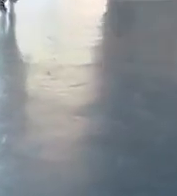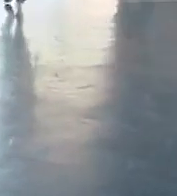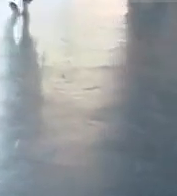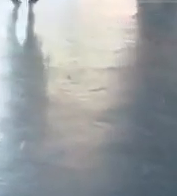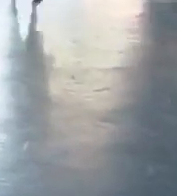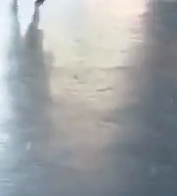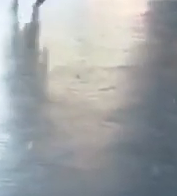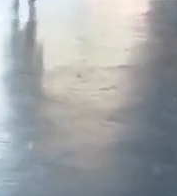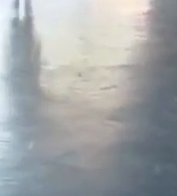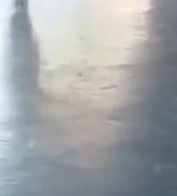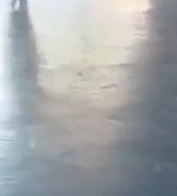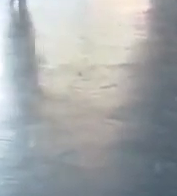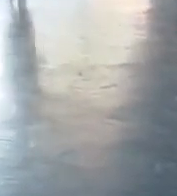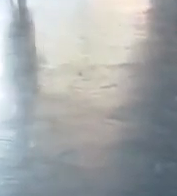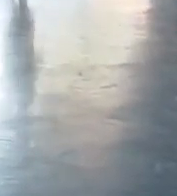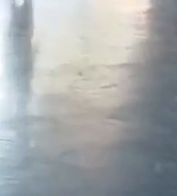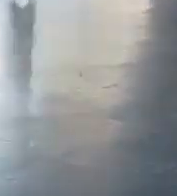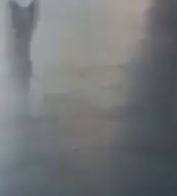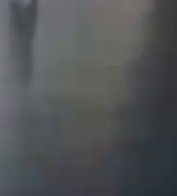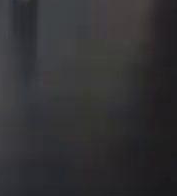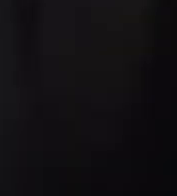Música Música Música